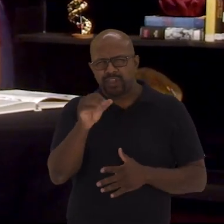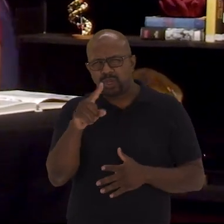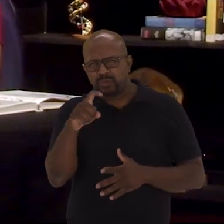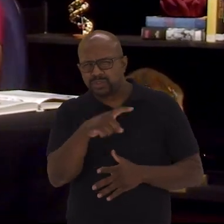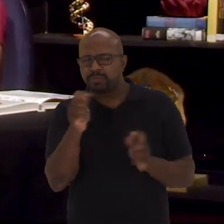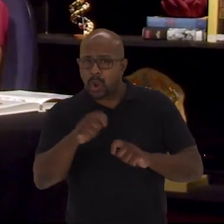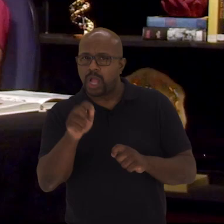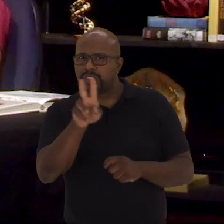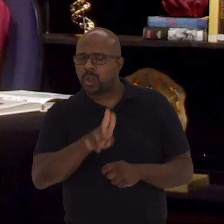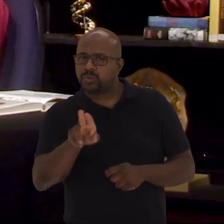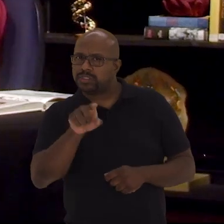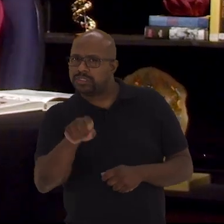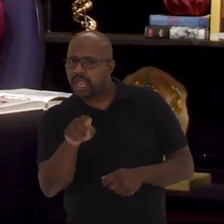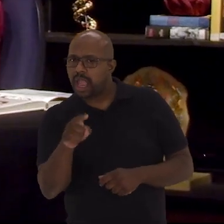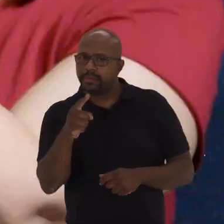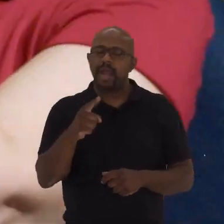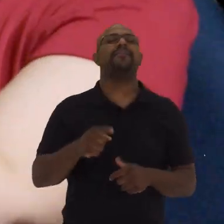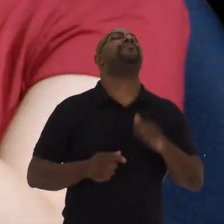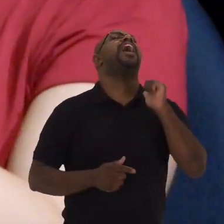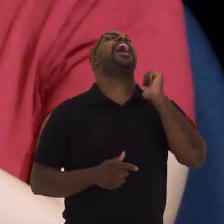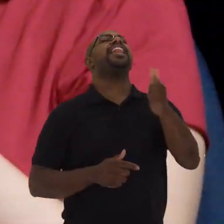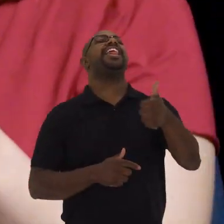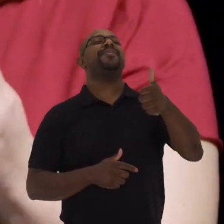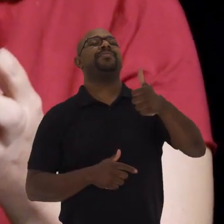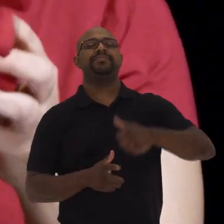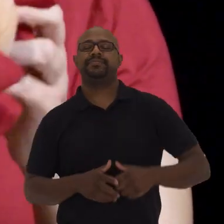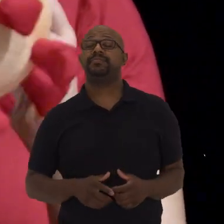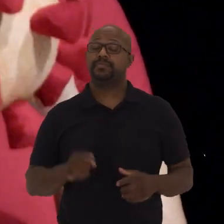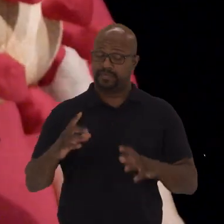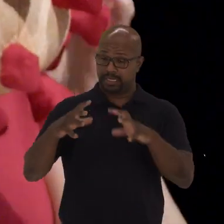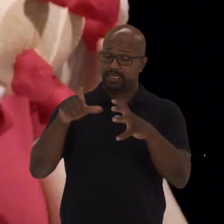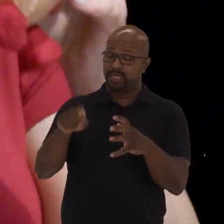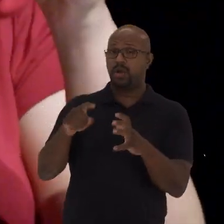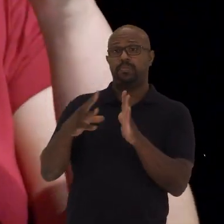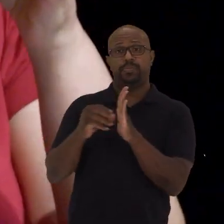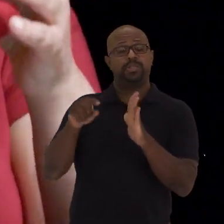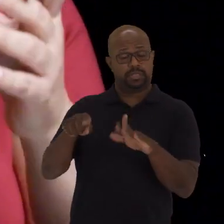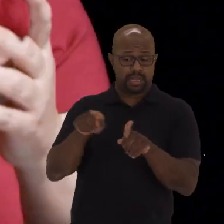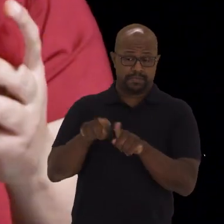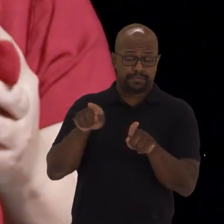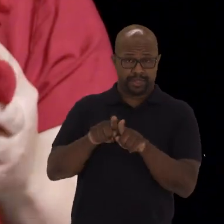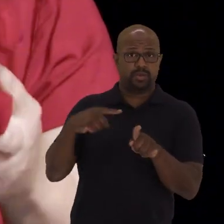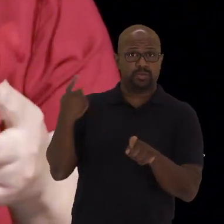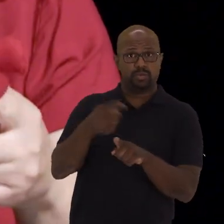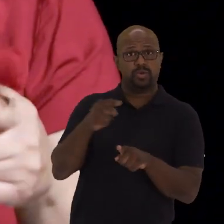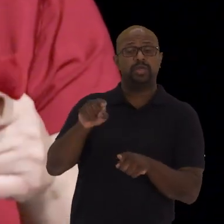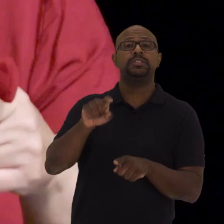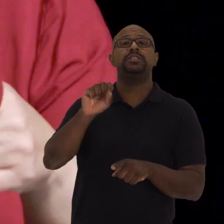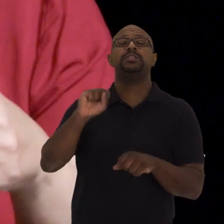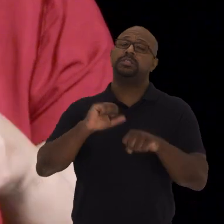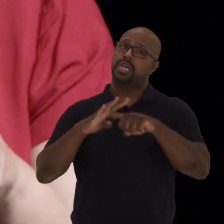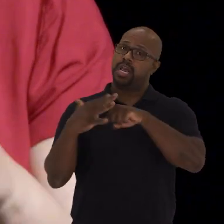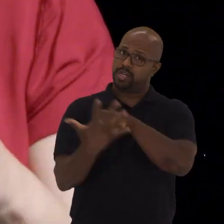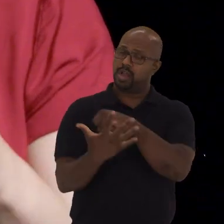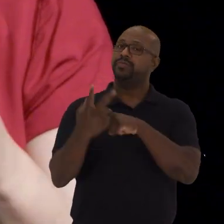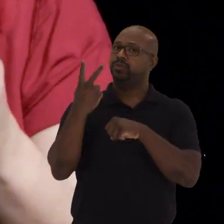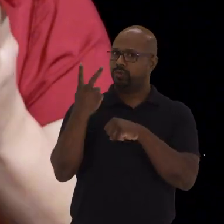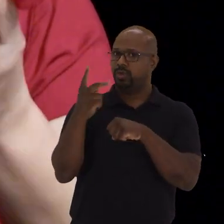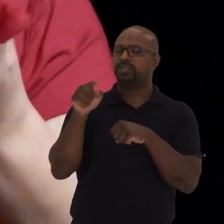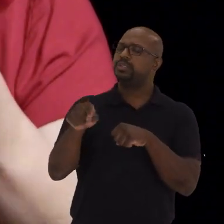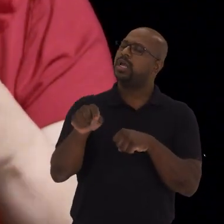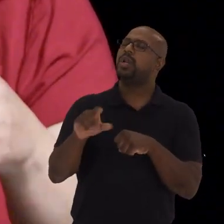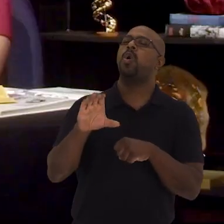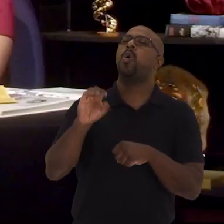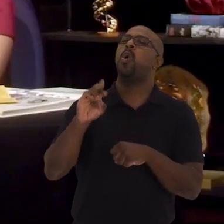usar para... Miguel entrega uma bola com espinhos vermelhos Que representam vírus Esse aqui é um modelo também Do nosso Sars-CoV-2 É um modelo do